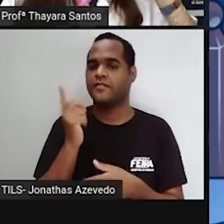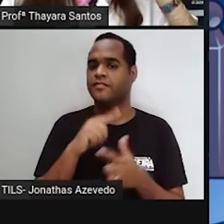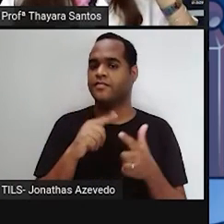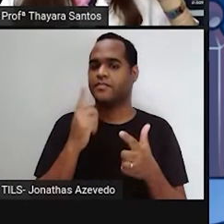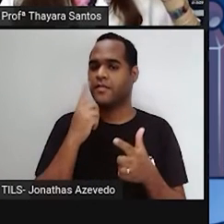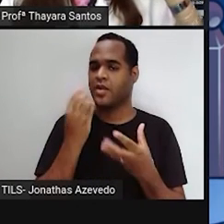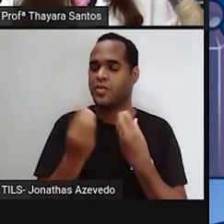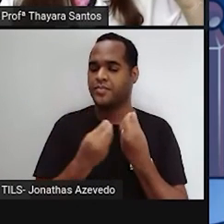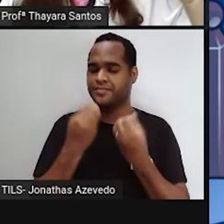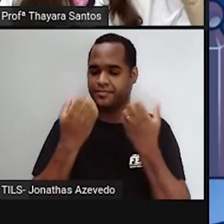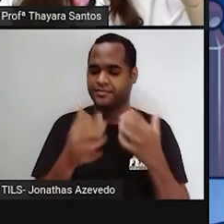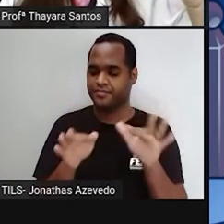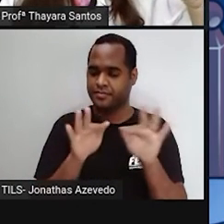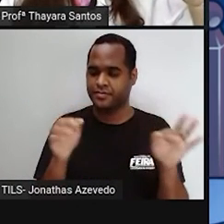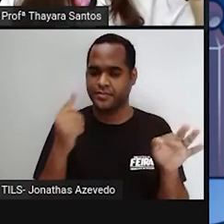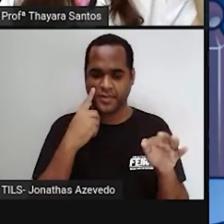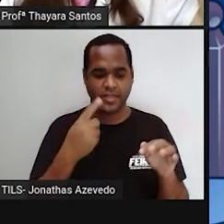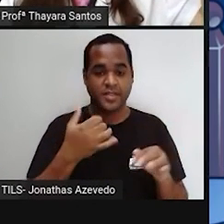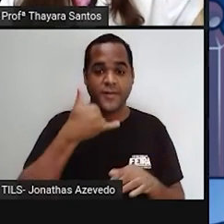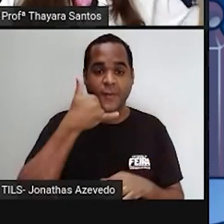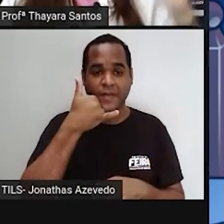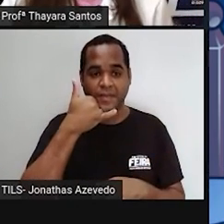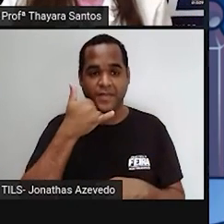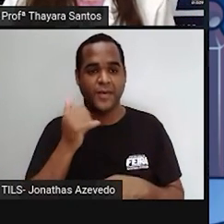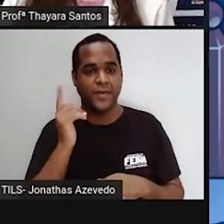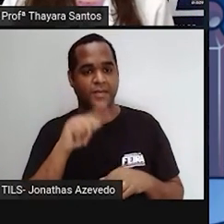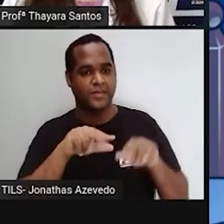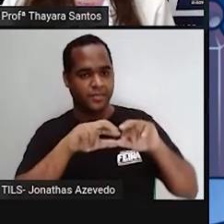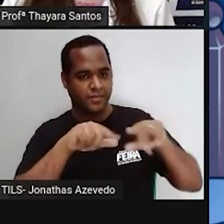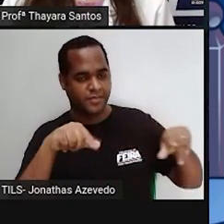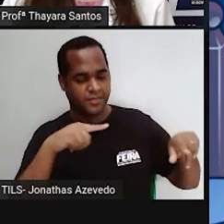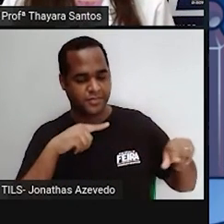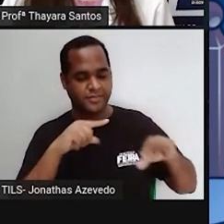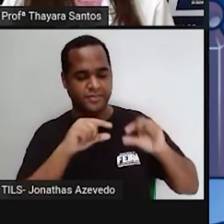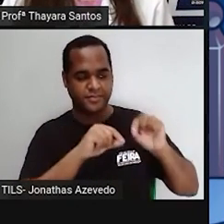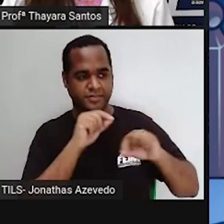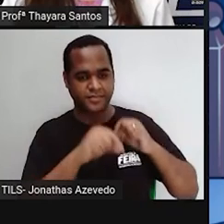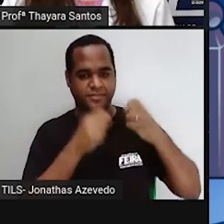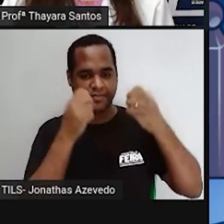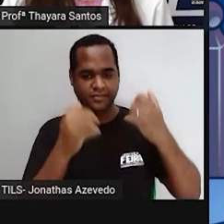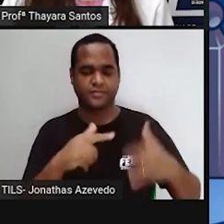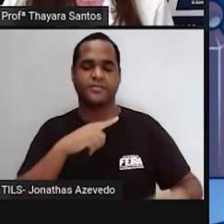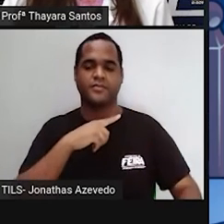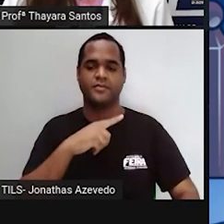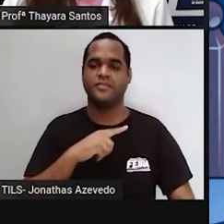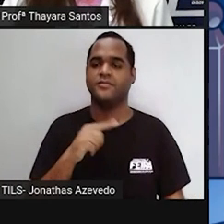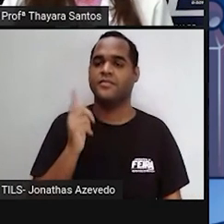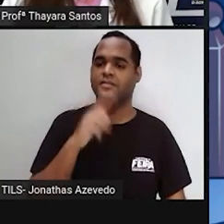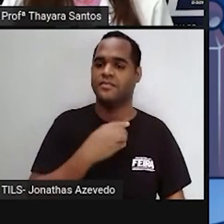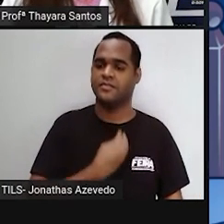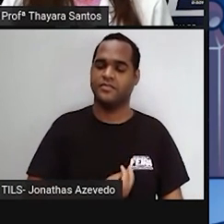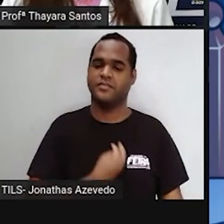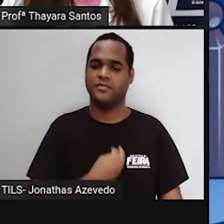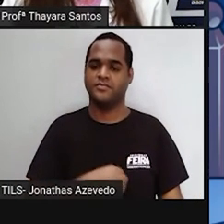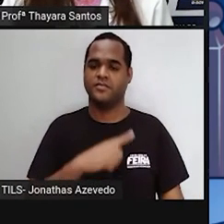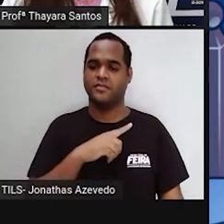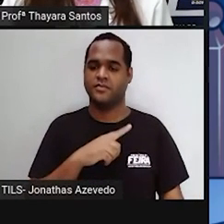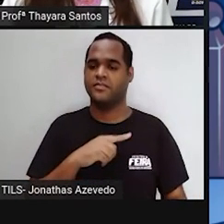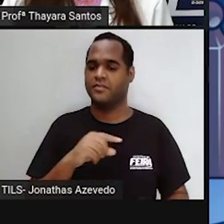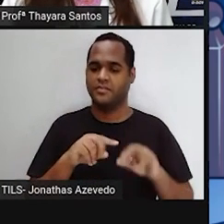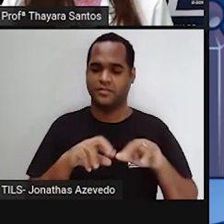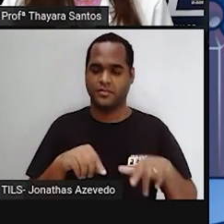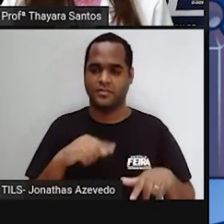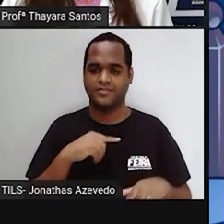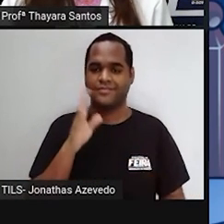pode simplesmente apontar a câmera do celular e conseguir visualizar as constelações que estão presentes ali naquele lugar onde a gente está. e ele é super